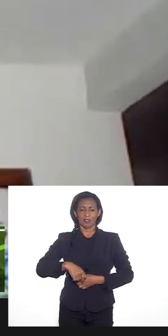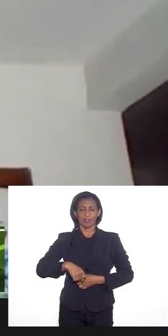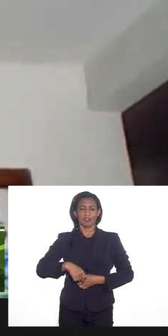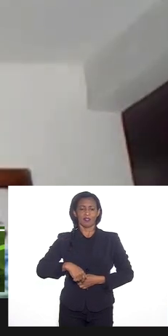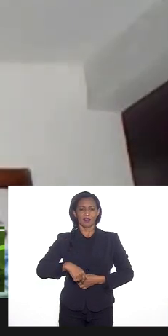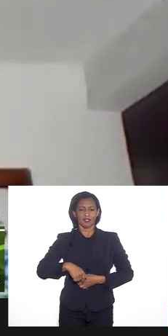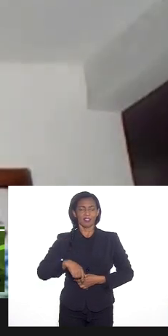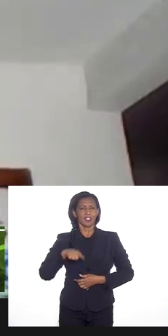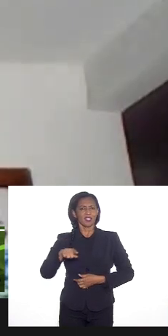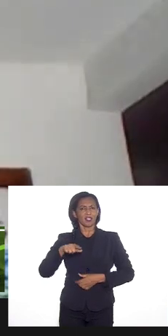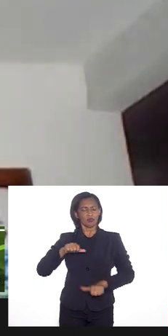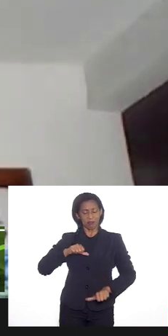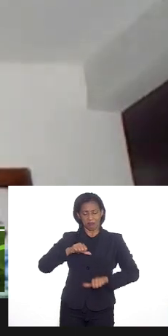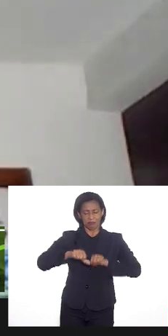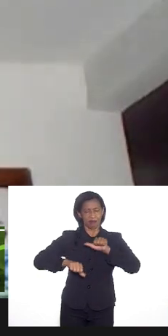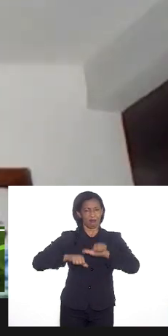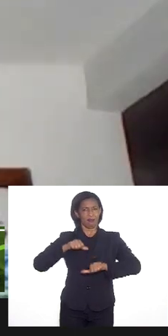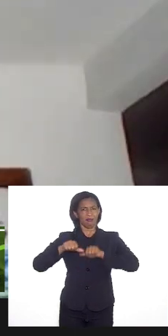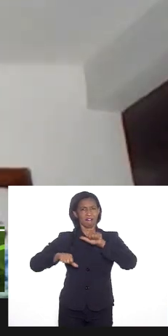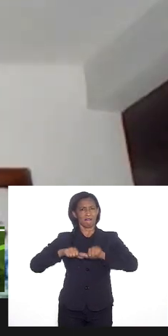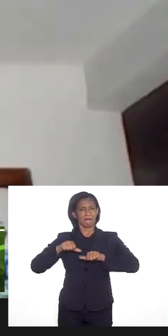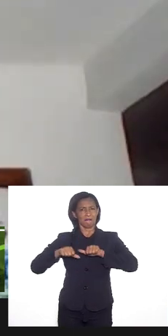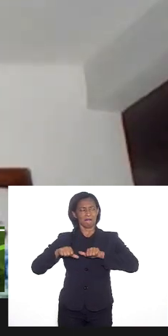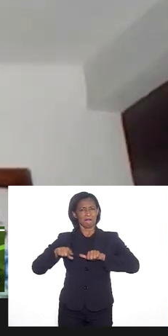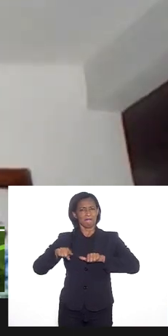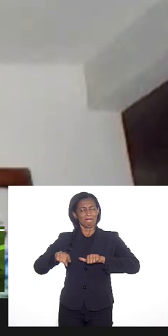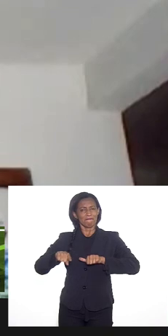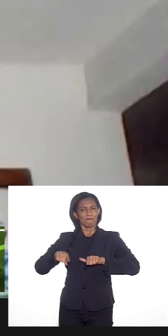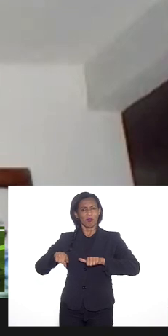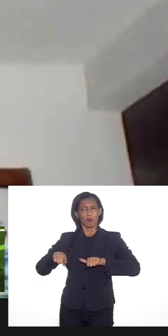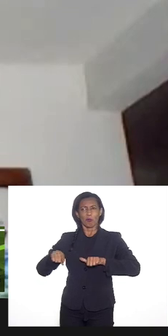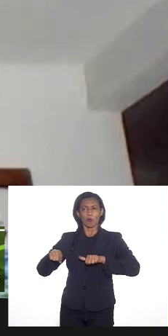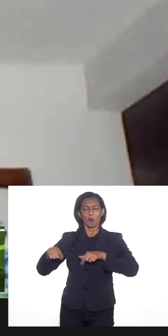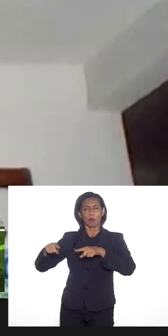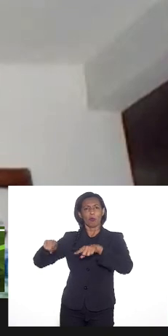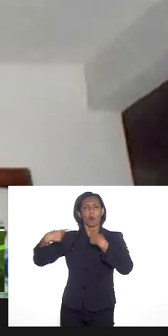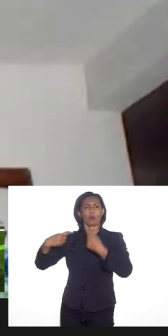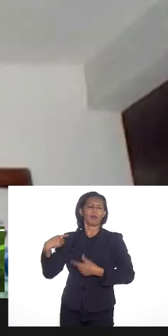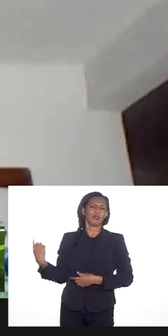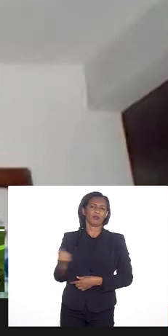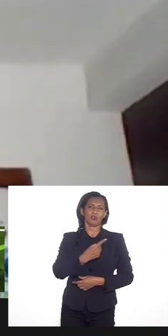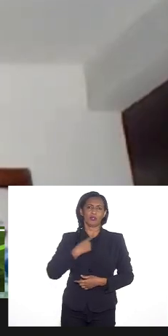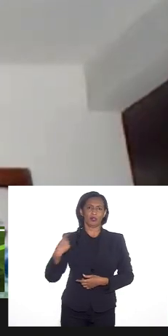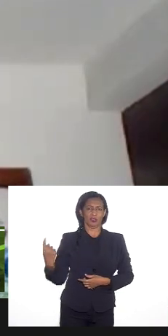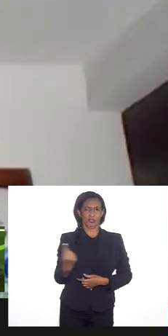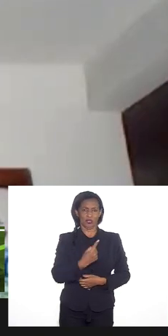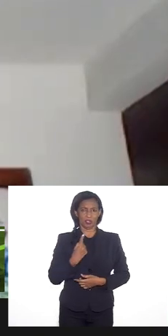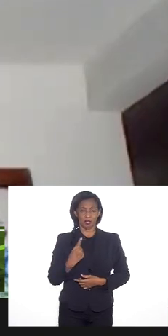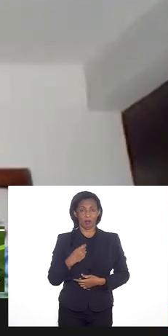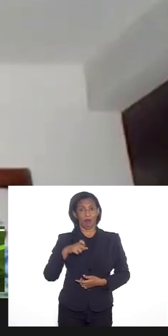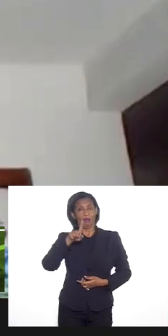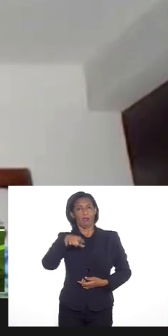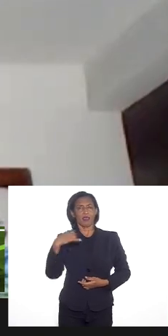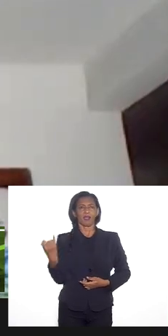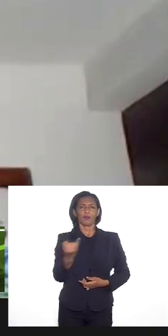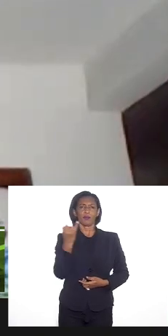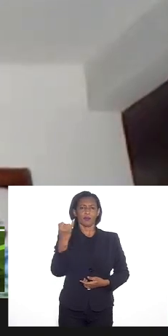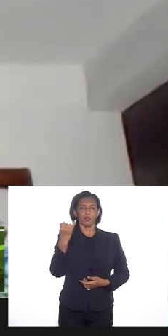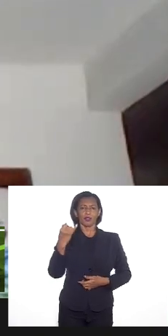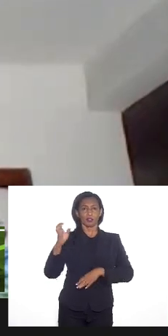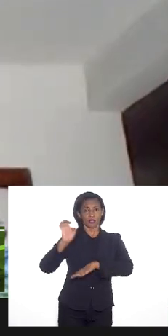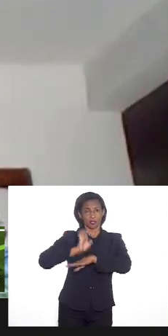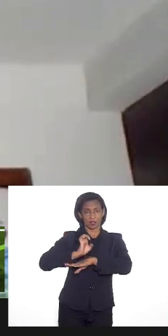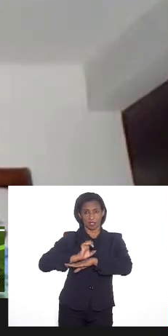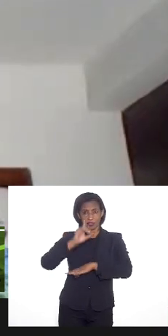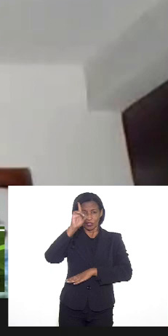isso se tornou uma grande armadilha para todos nós. É importante que o Estado Democrático de Direito